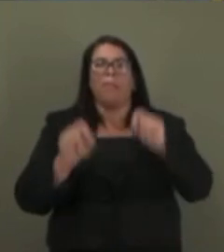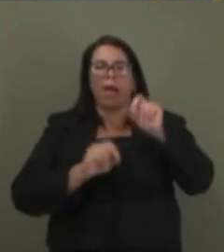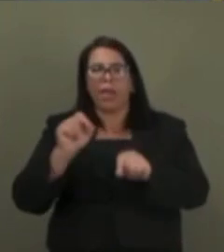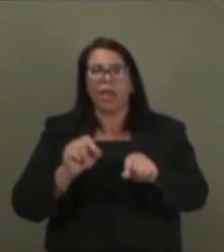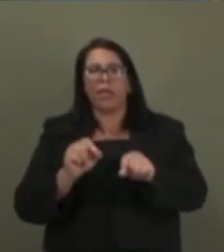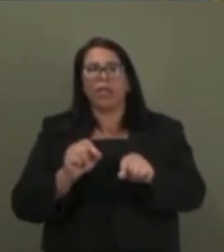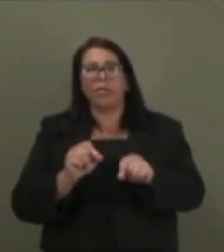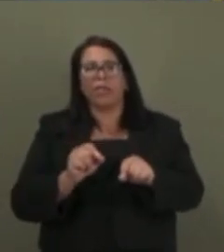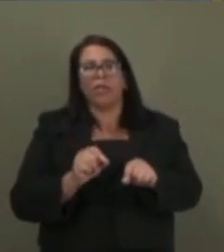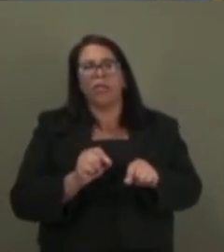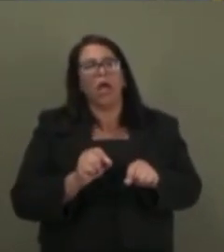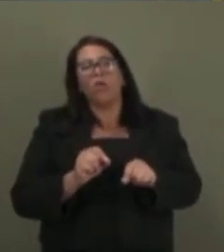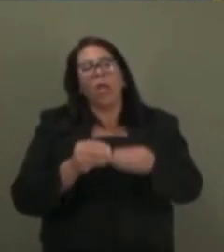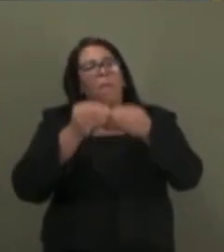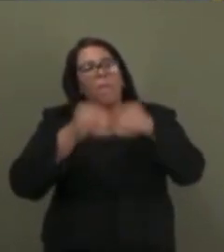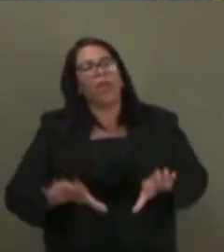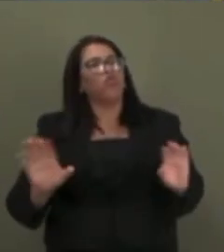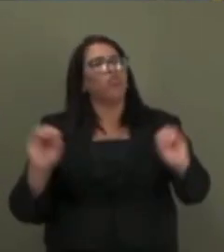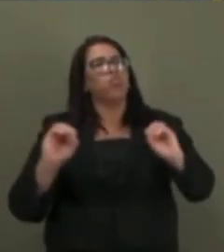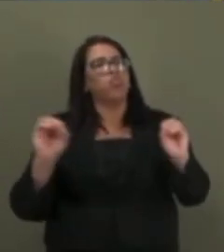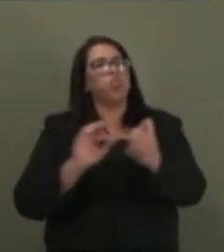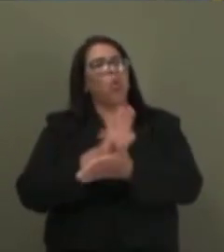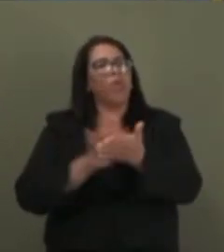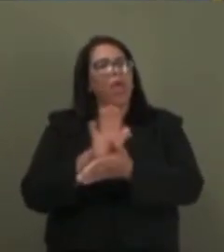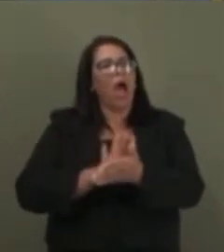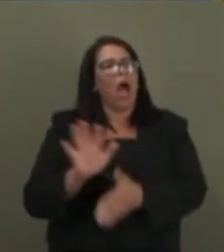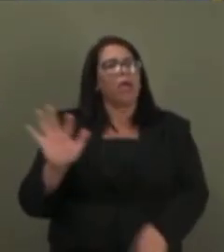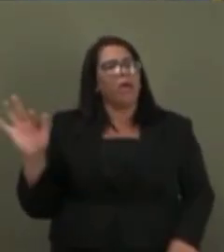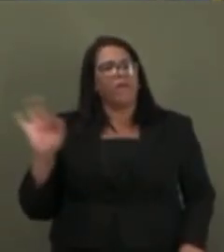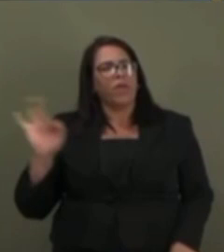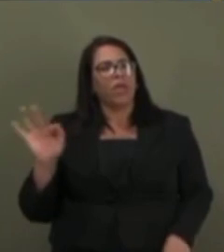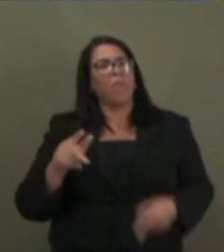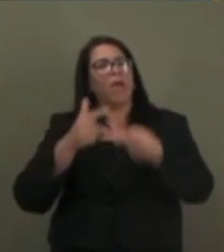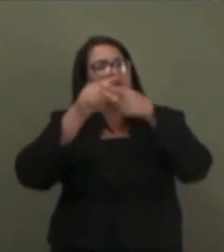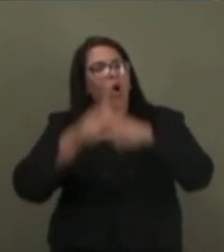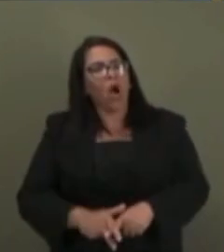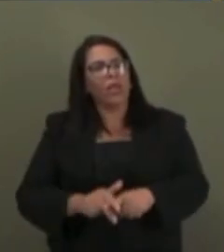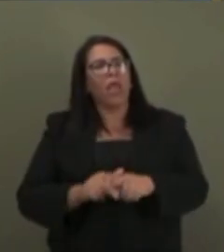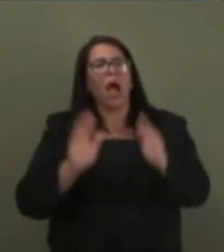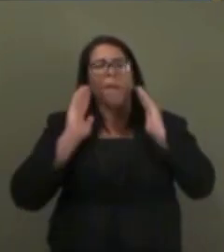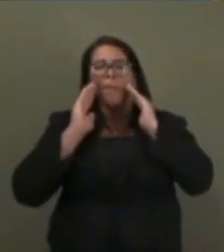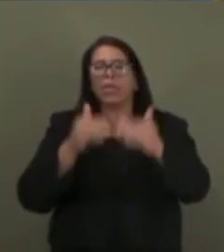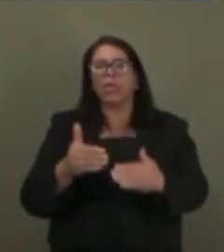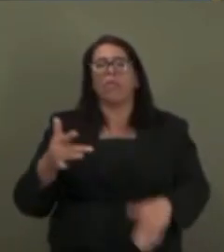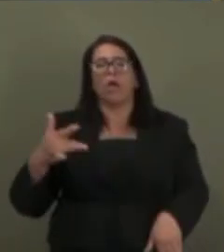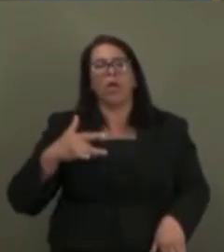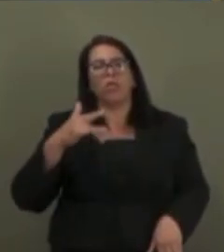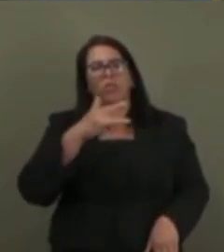sem alnerar a União, mas atualizar os programas federados, principalmente na área de saúde, que todos